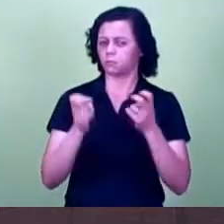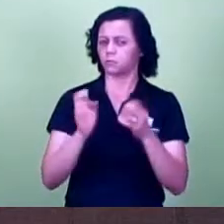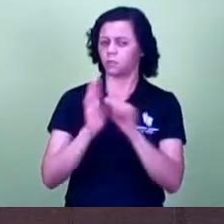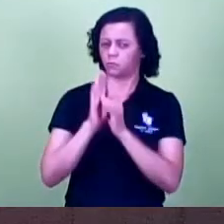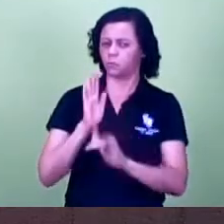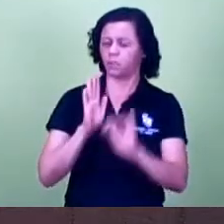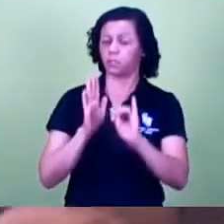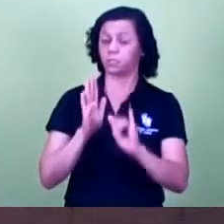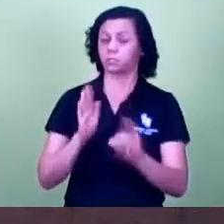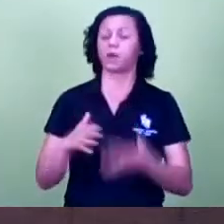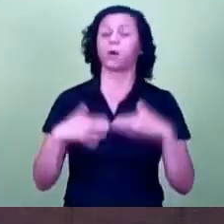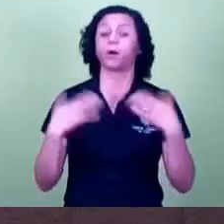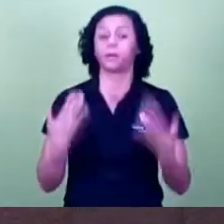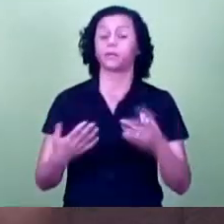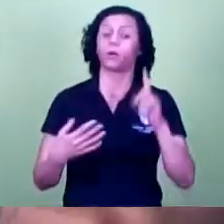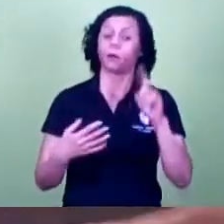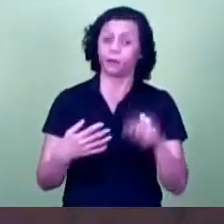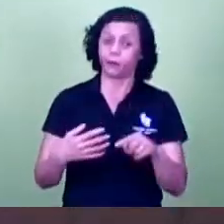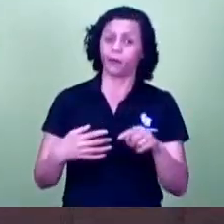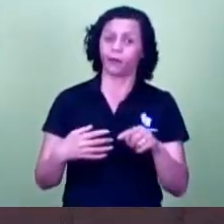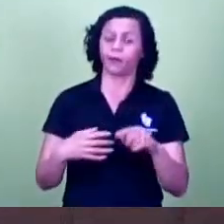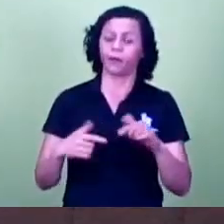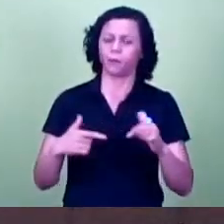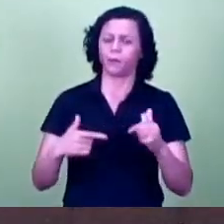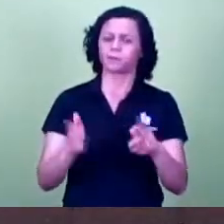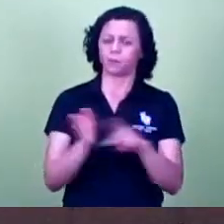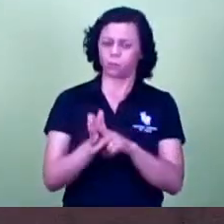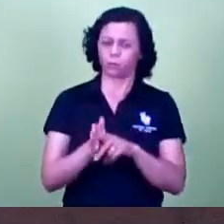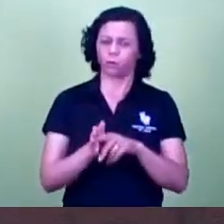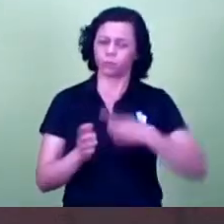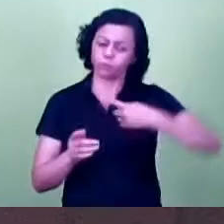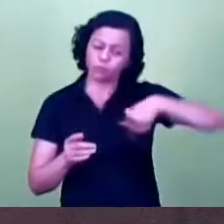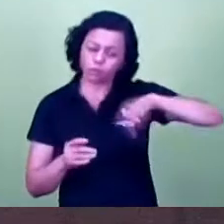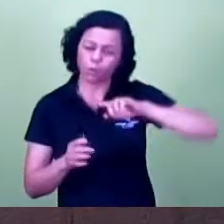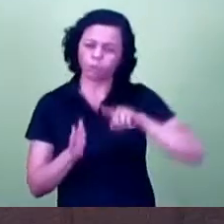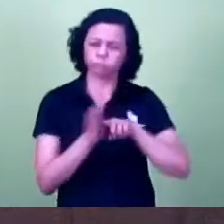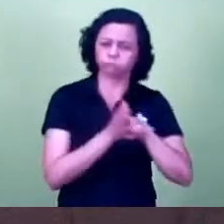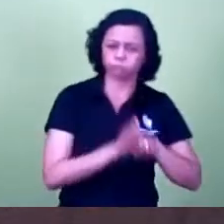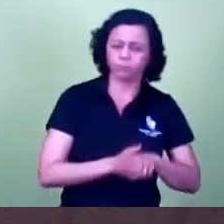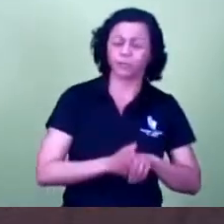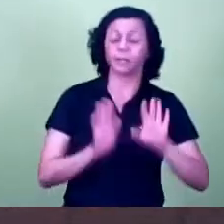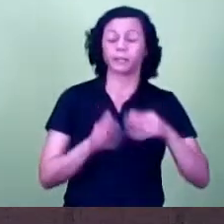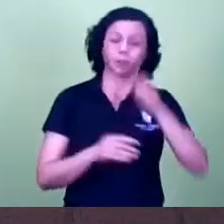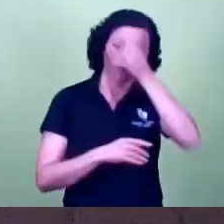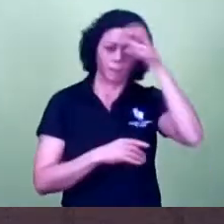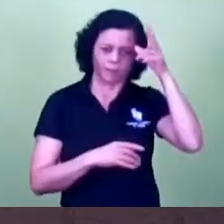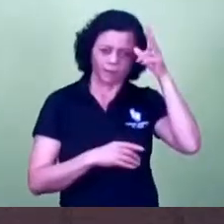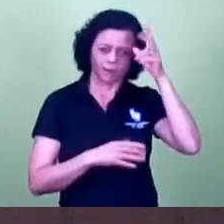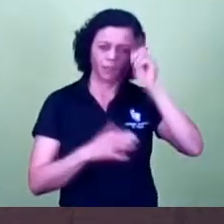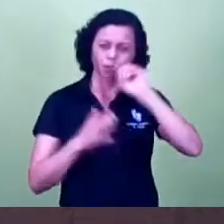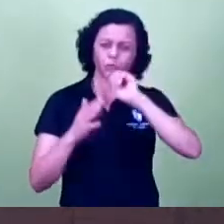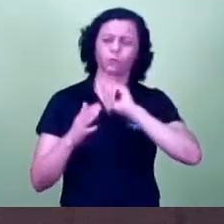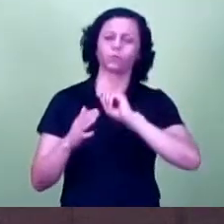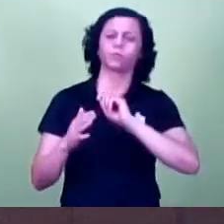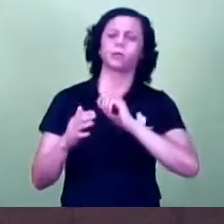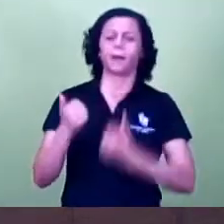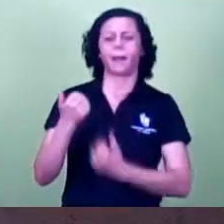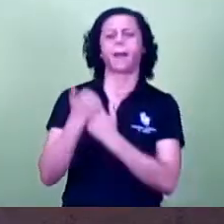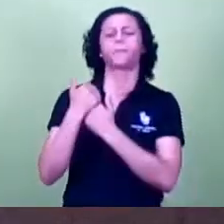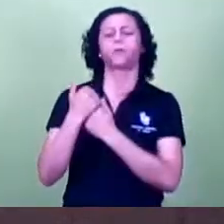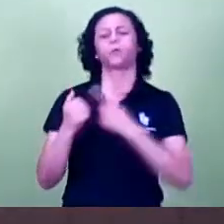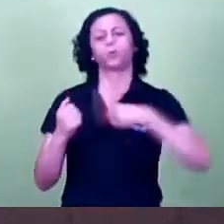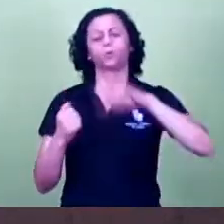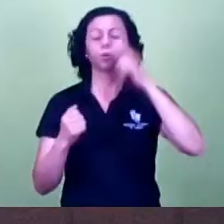então é um trabalho dessa casa uma análise de todos nós aqui realmente a prefeitura ratificou todo o nosso pensamento parabenizar